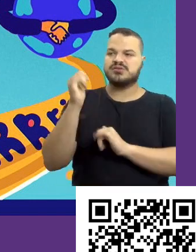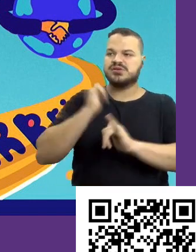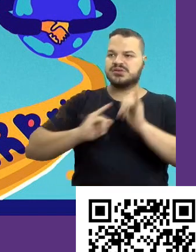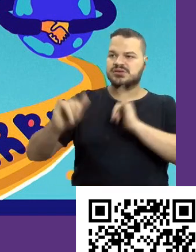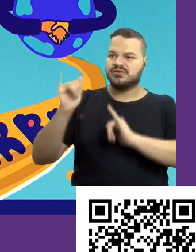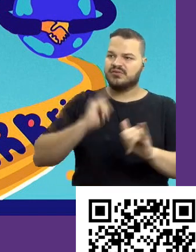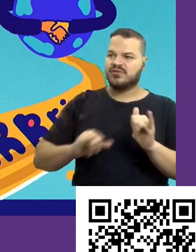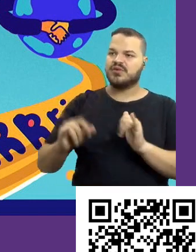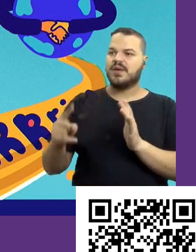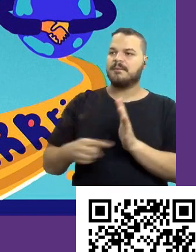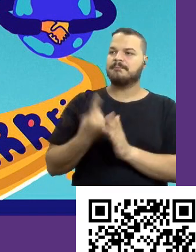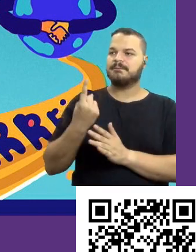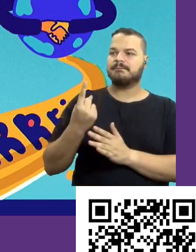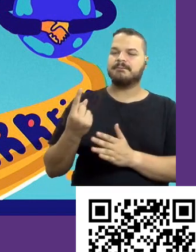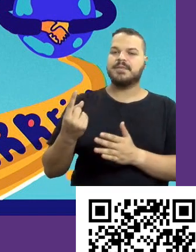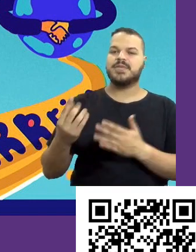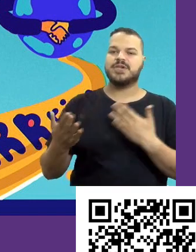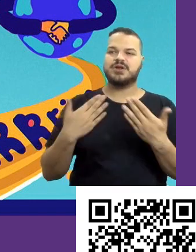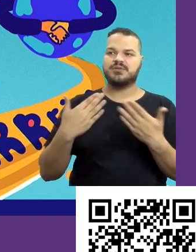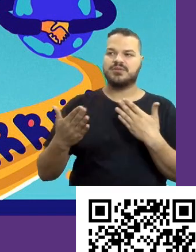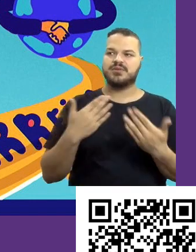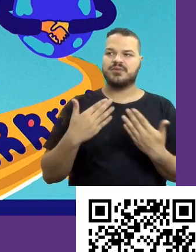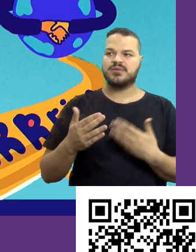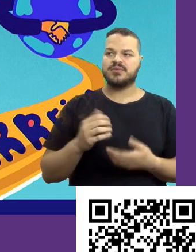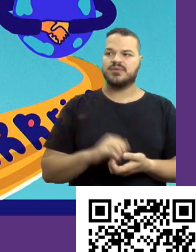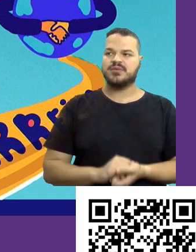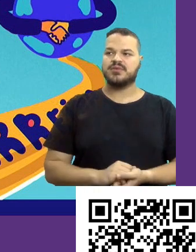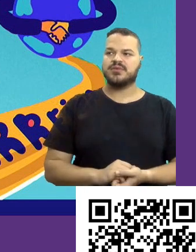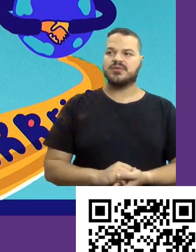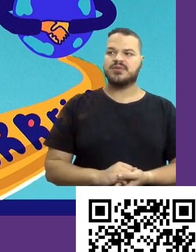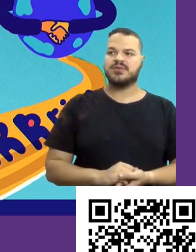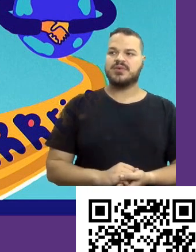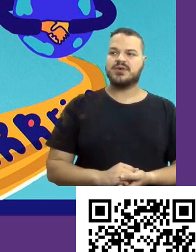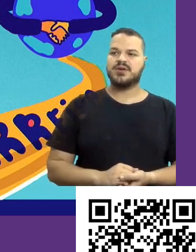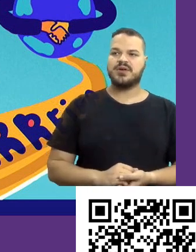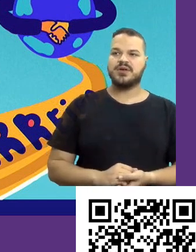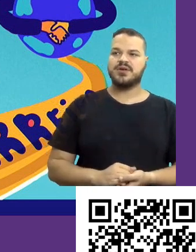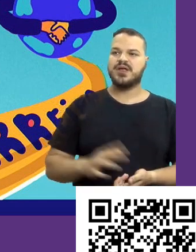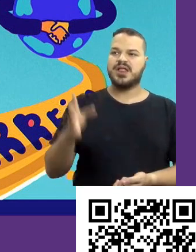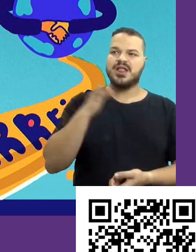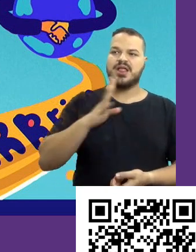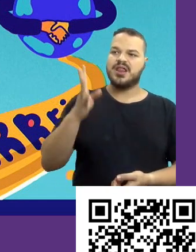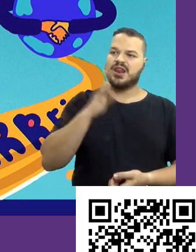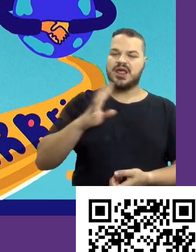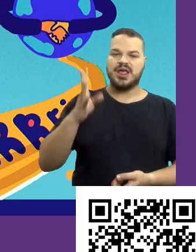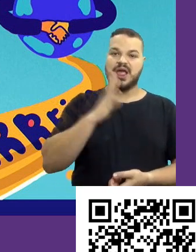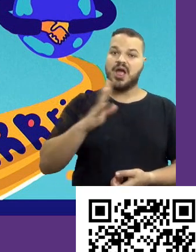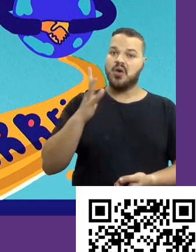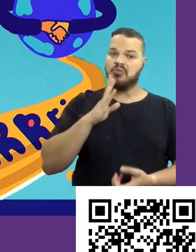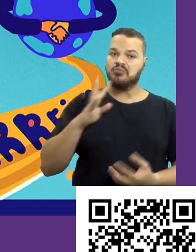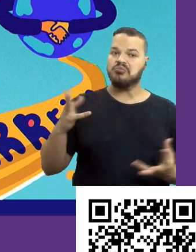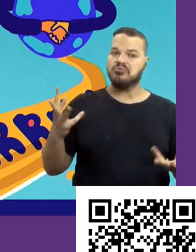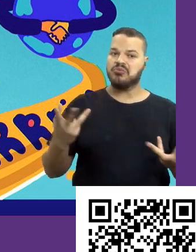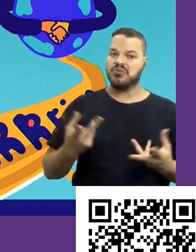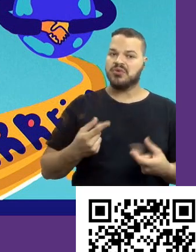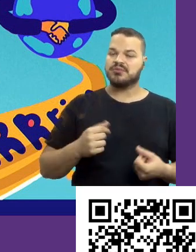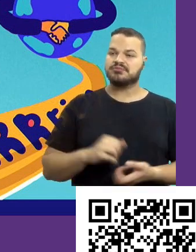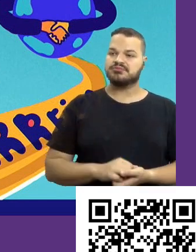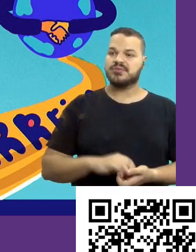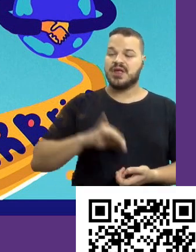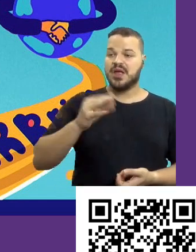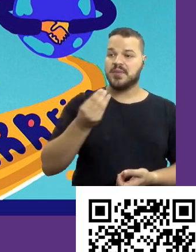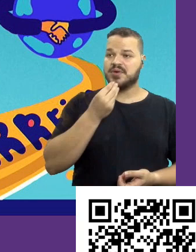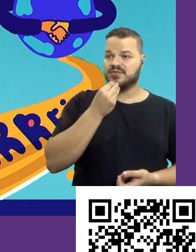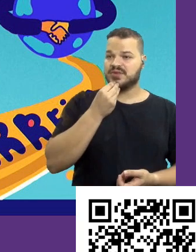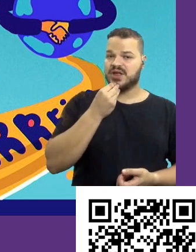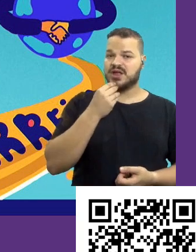primeiro momento aqui na Arena Desperta. Que lindo. Parabéns. Muito bacana. Muito bacana, né? Muito bacana. Aproveitar, então,